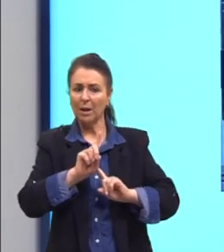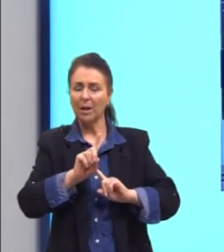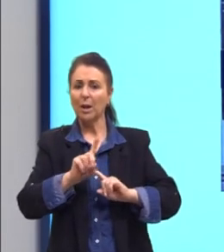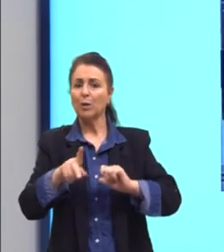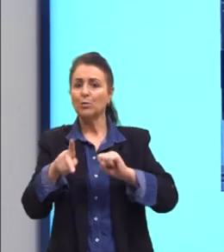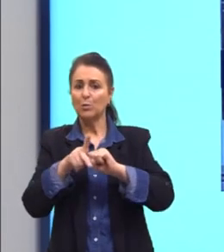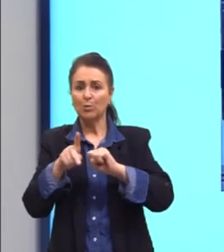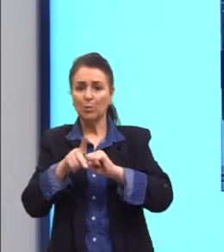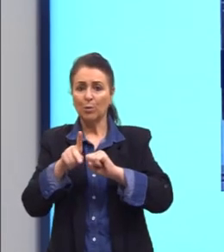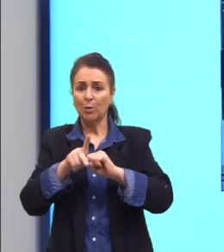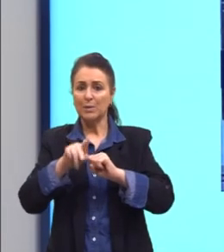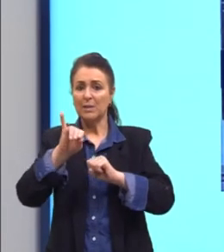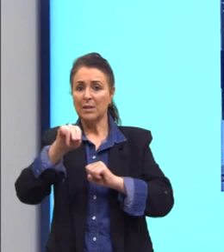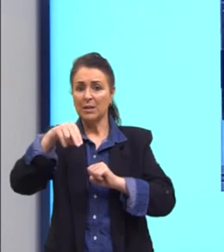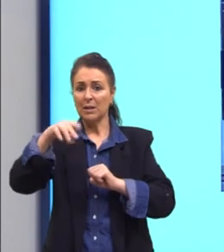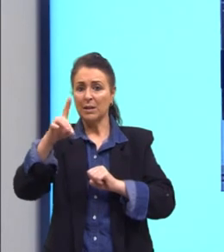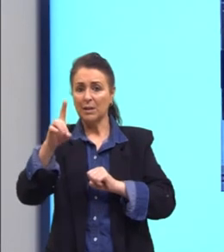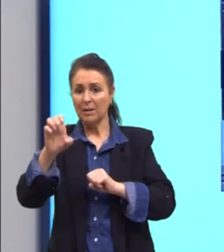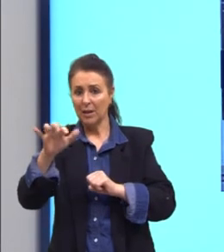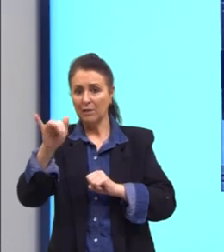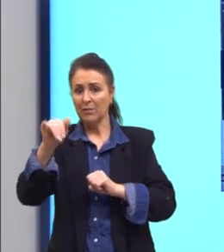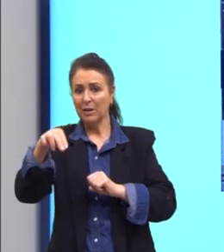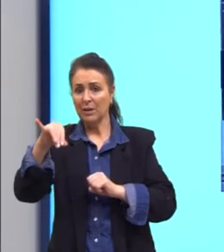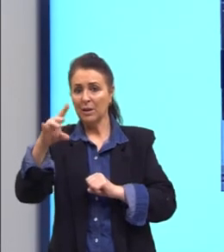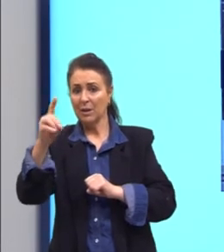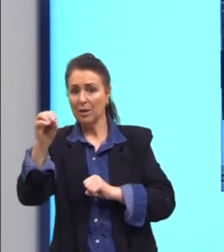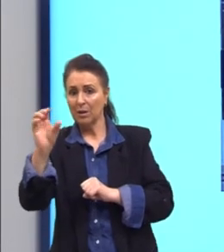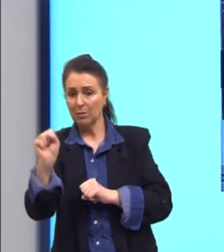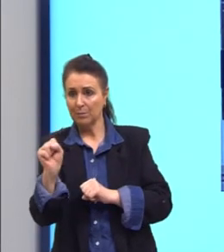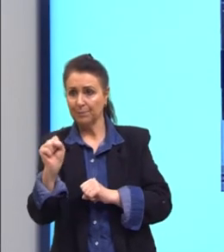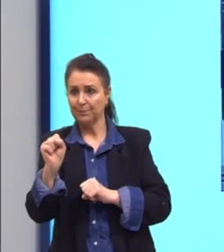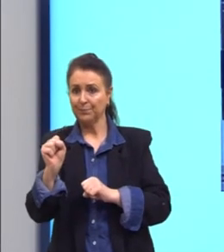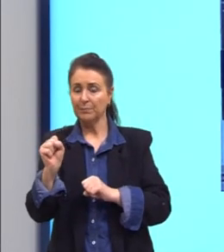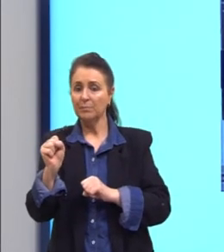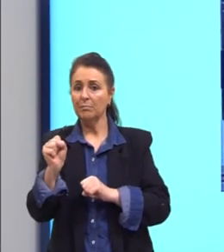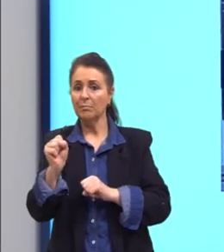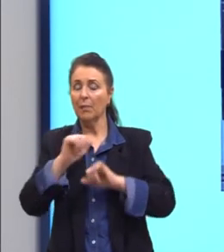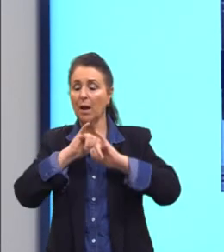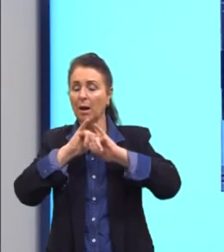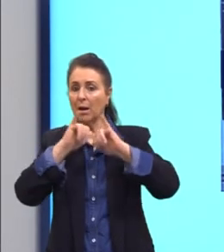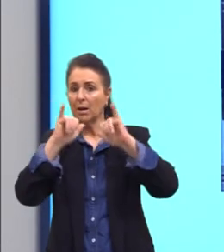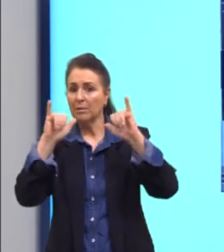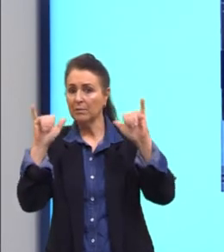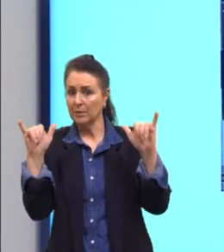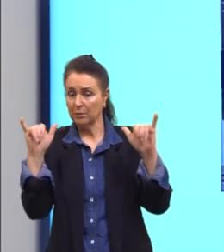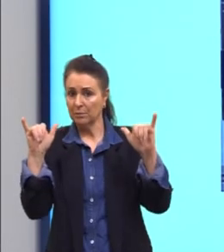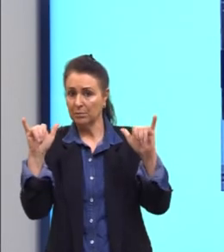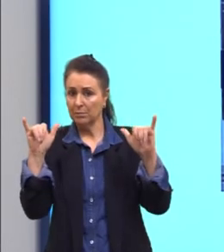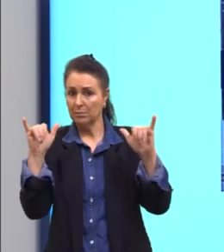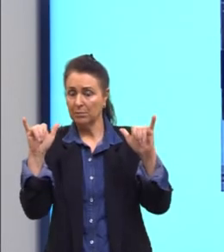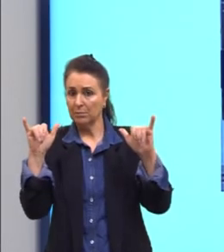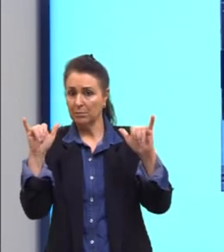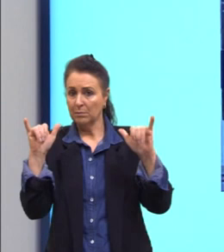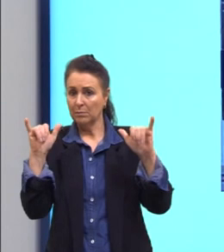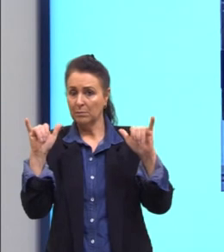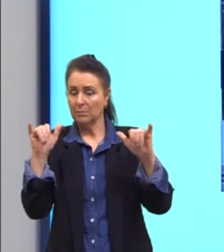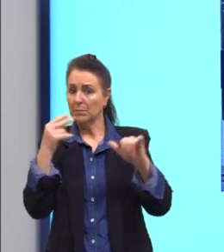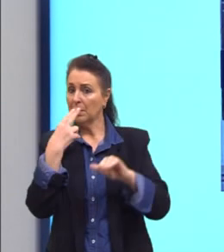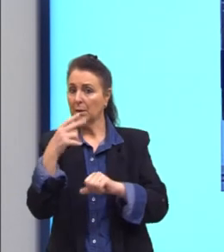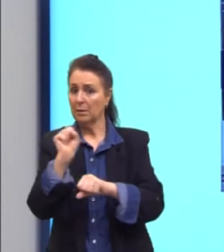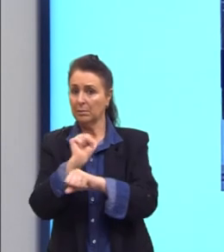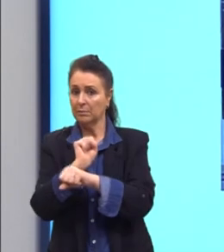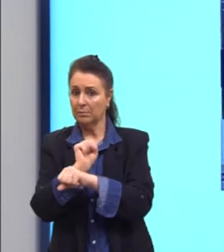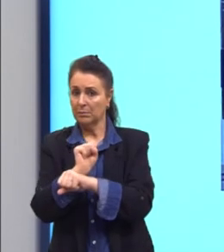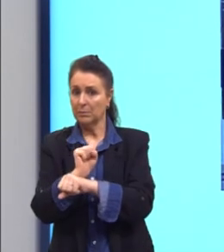indefinidos. Aqui. Notice. Aviso. No smoking allowed in this area.